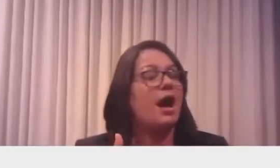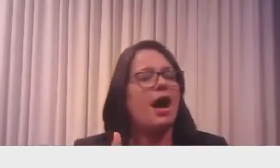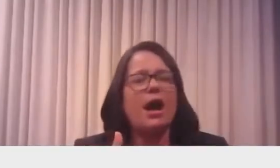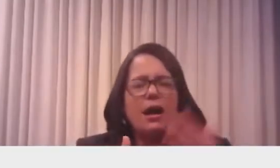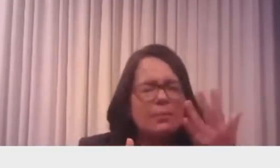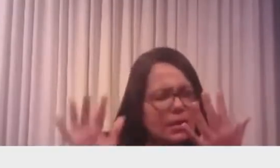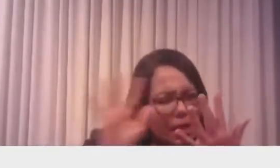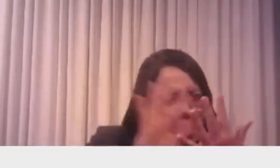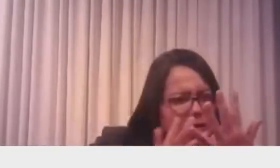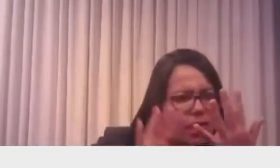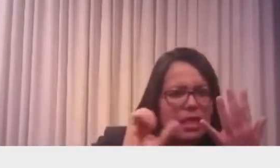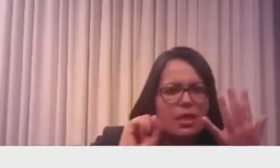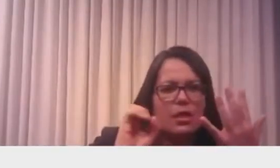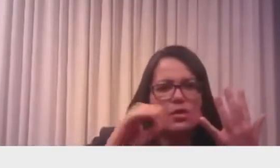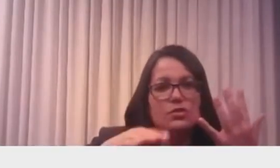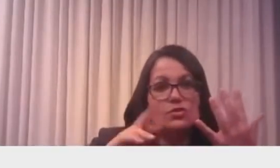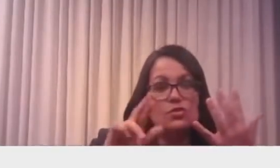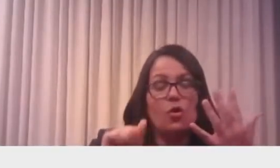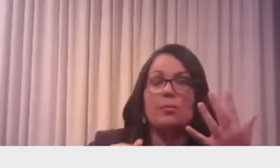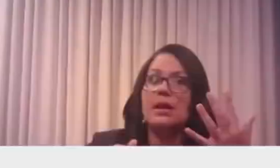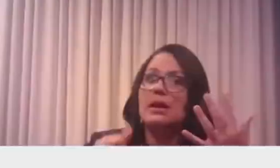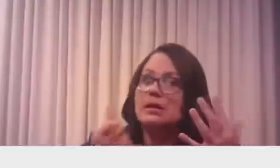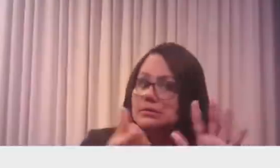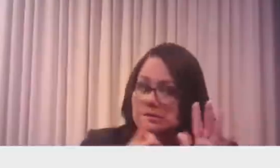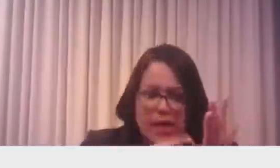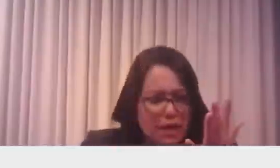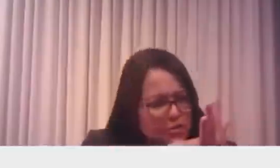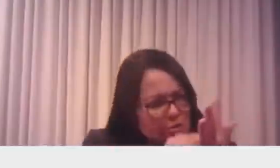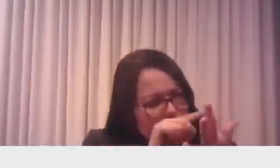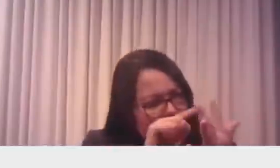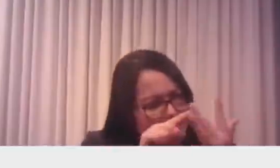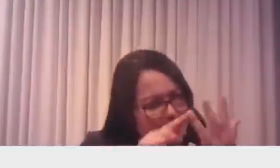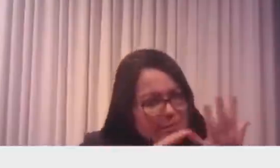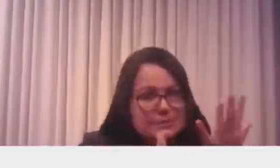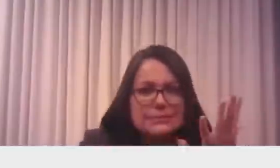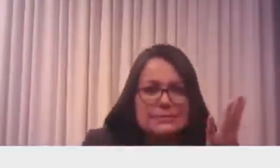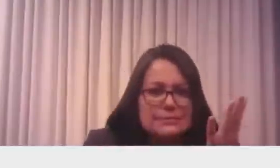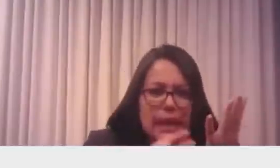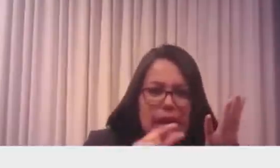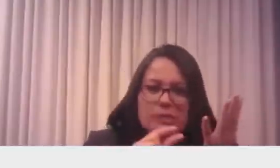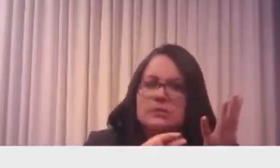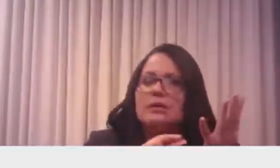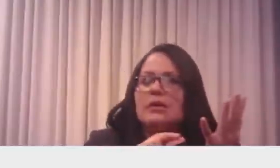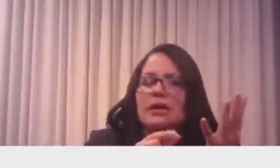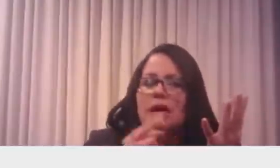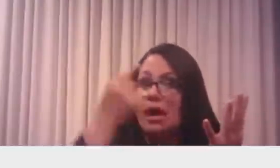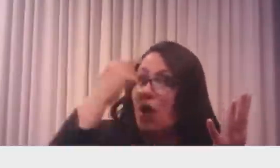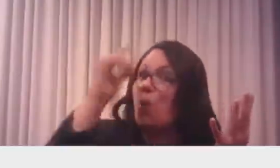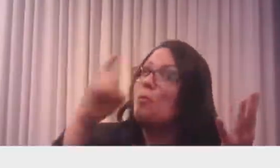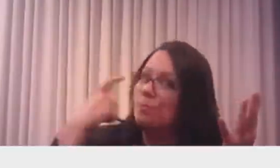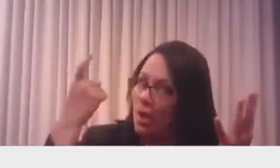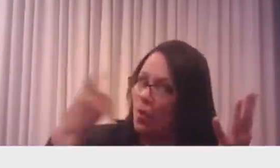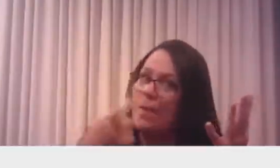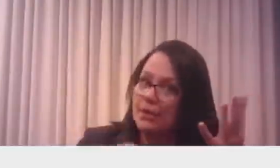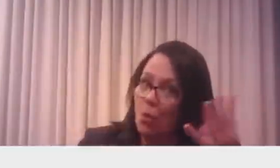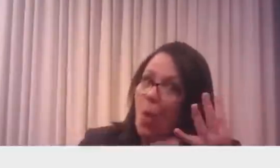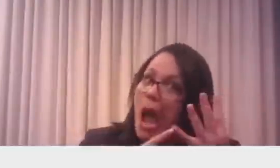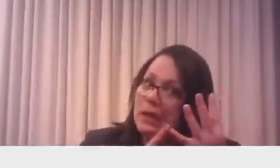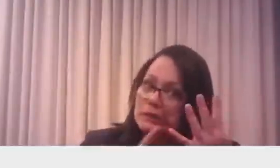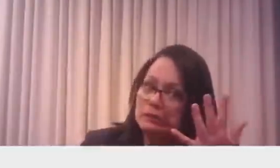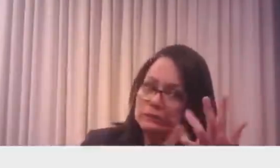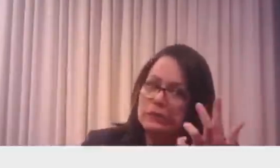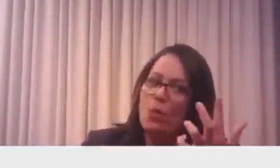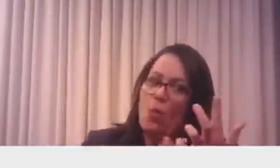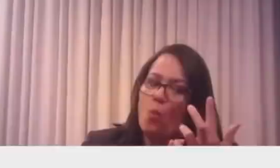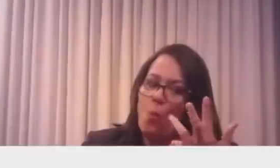Eu ia ficar preocupado se estivesse com 4 dedos. Aí eu ia ficar preocupado. Eu tenho meia dúzia, não tem problema não. Até porque está na moda dizendo que